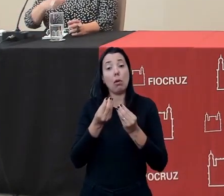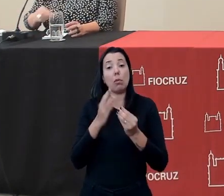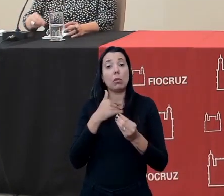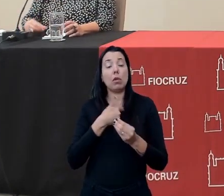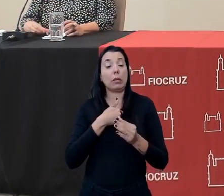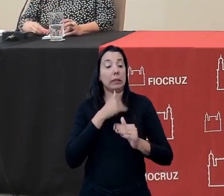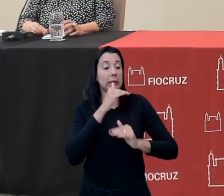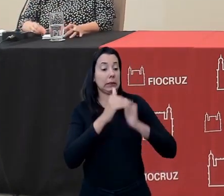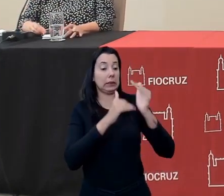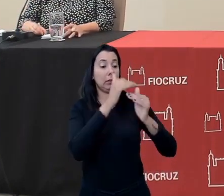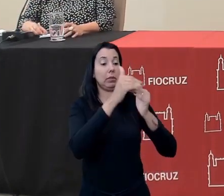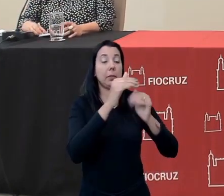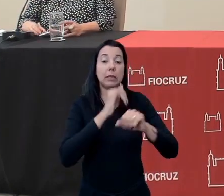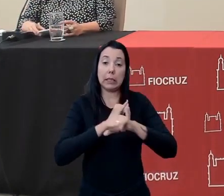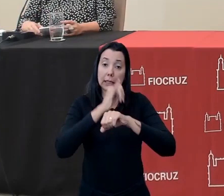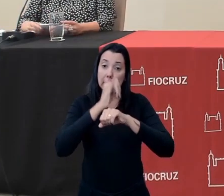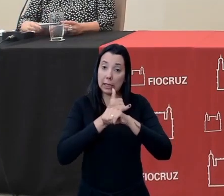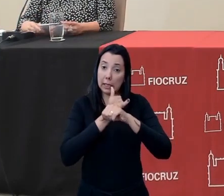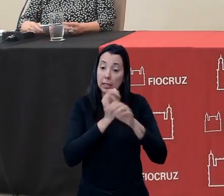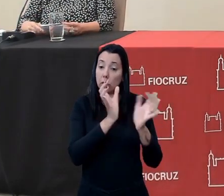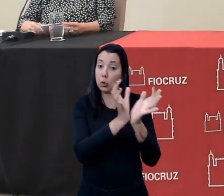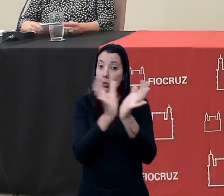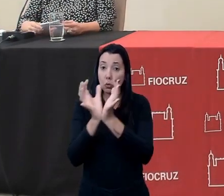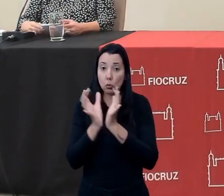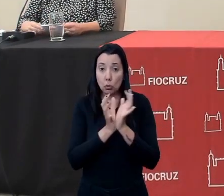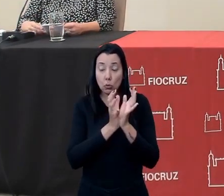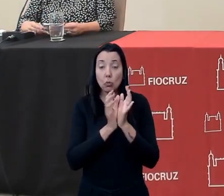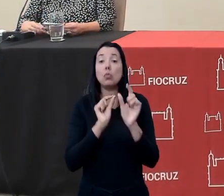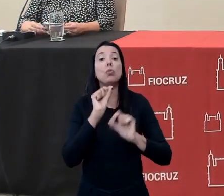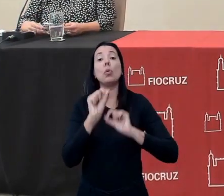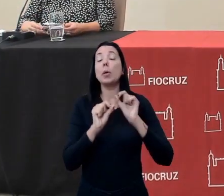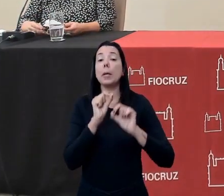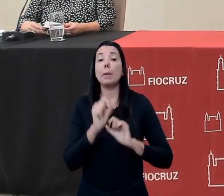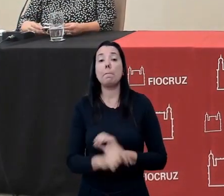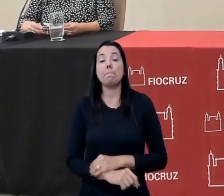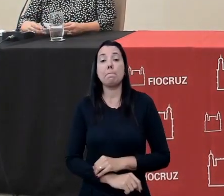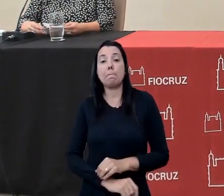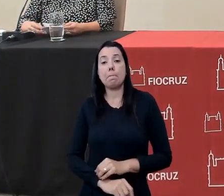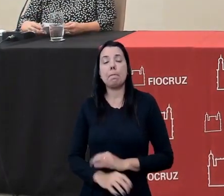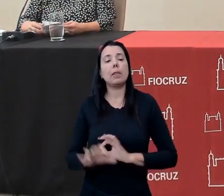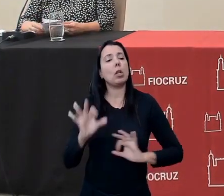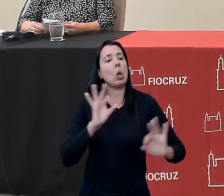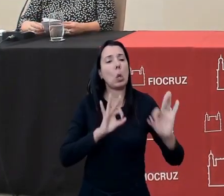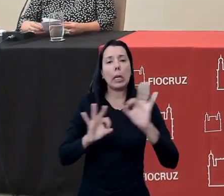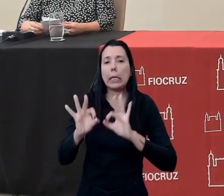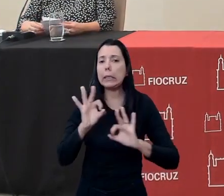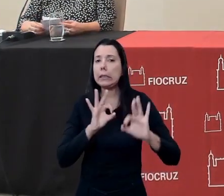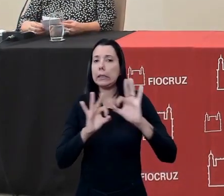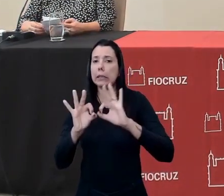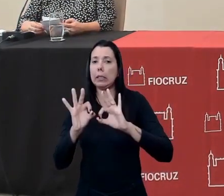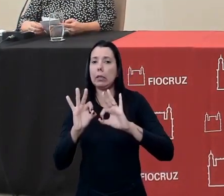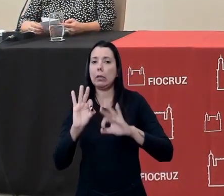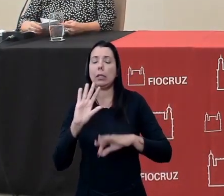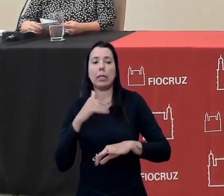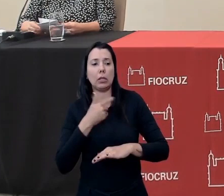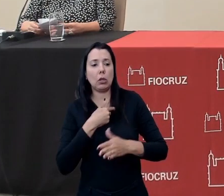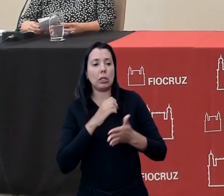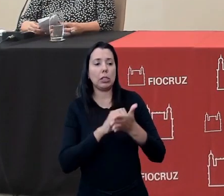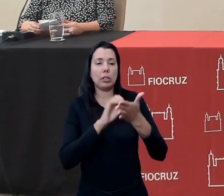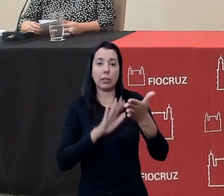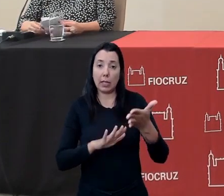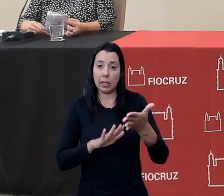a gente desenvolve uma estratégia coletiva de organização das nossas atividades